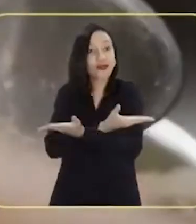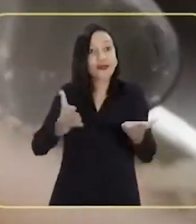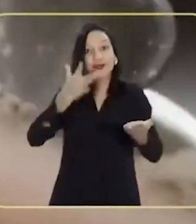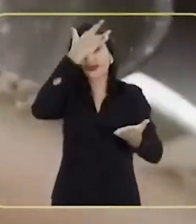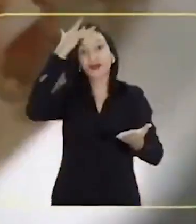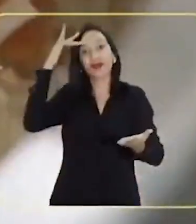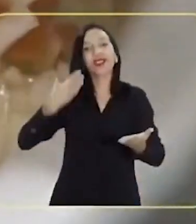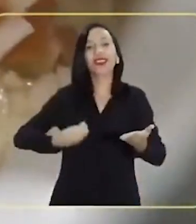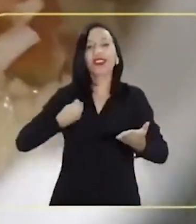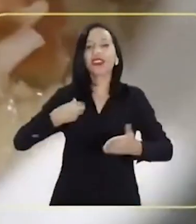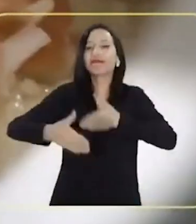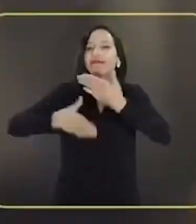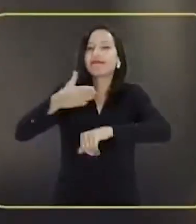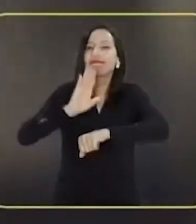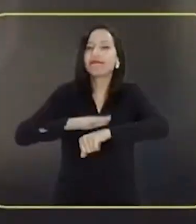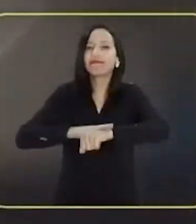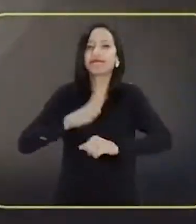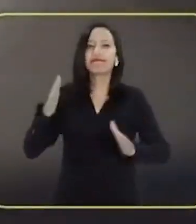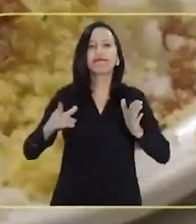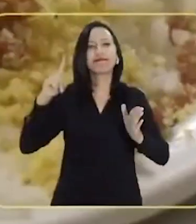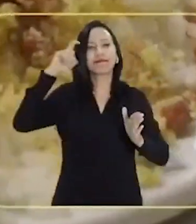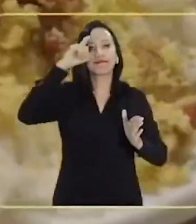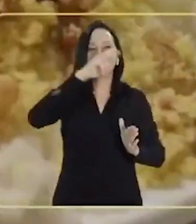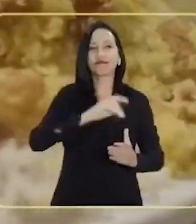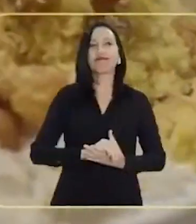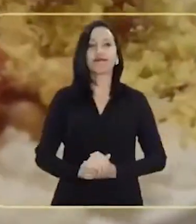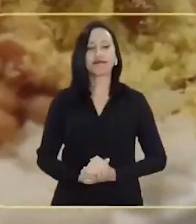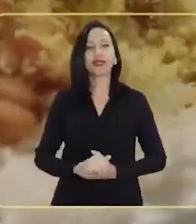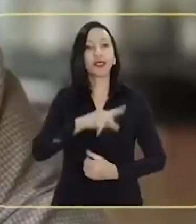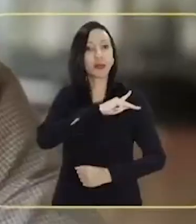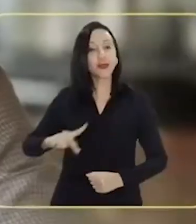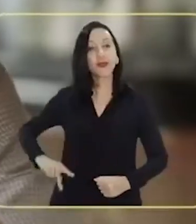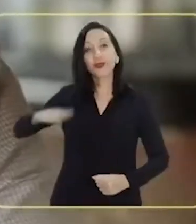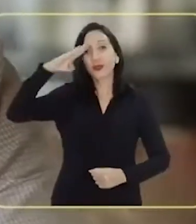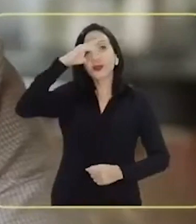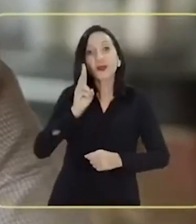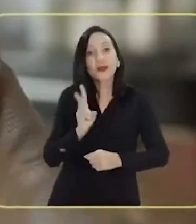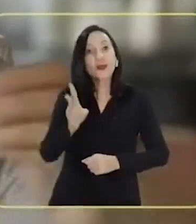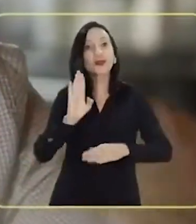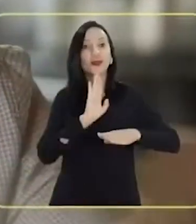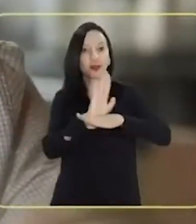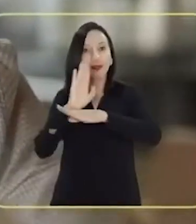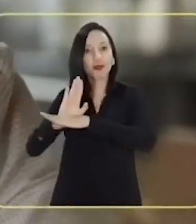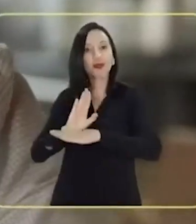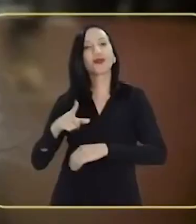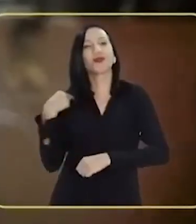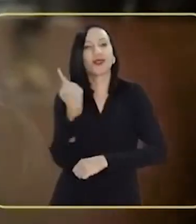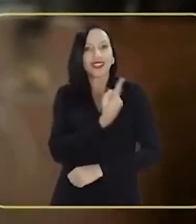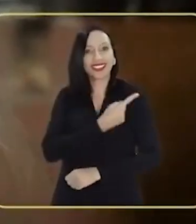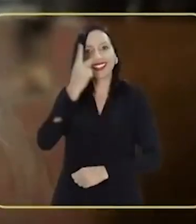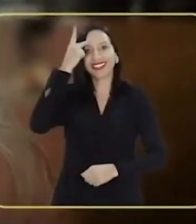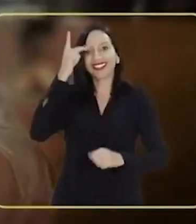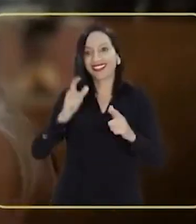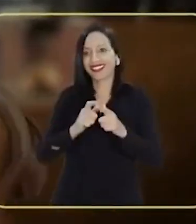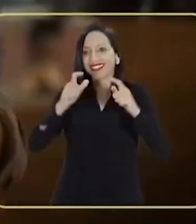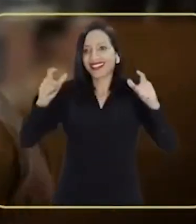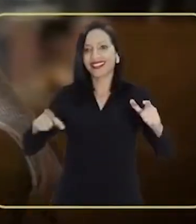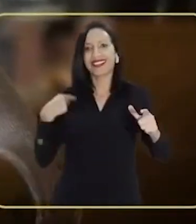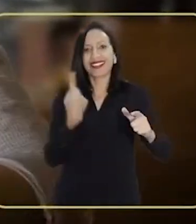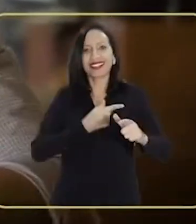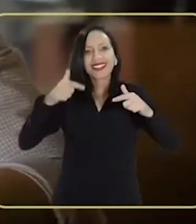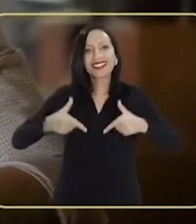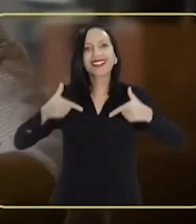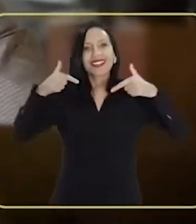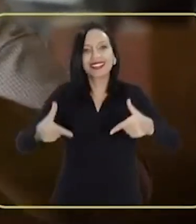ajudando milhões de pessoas a atravessarem esse momento tão difícil. O presidente Bolsonaro vai manter o auxílio. E nós, em São Paulo, vamos